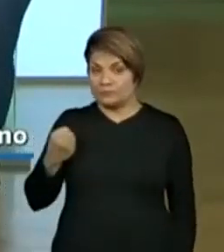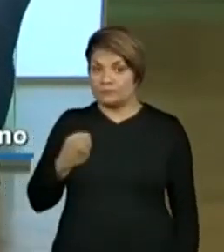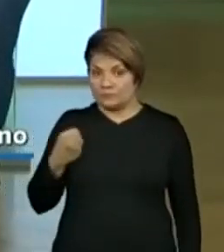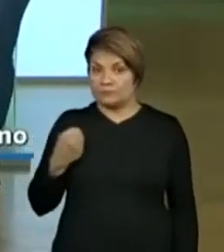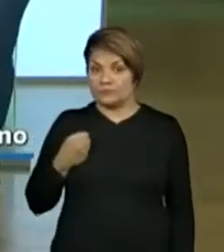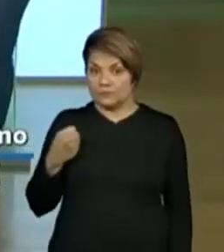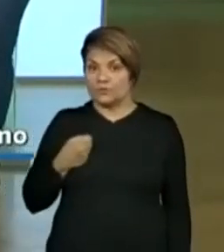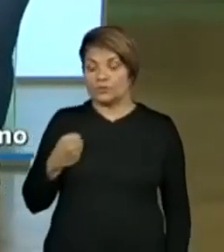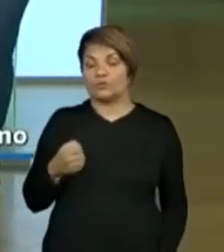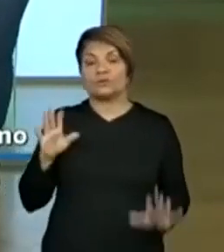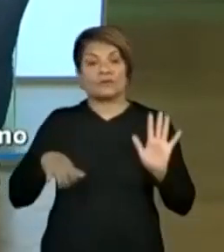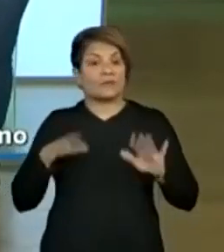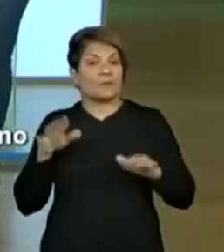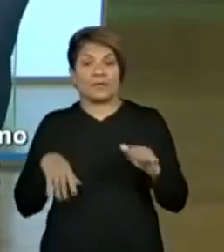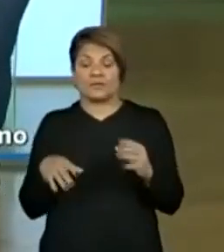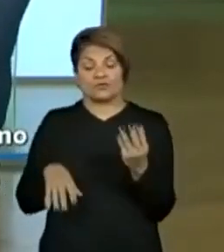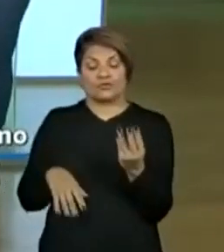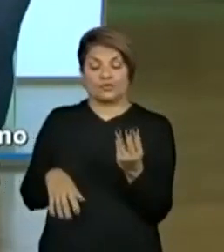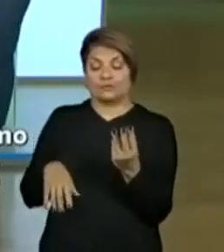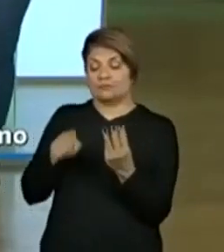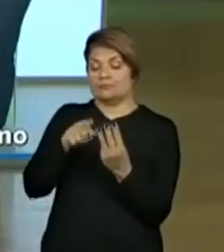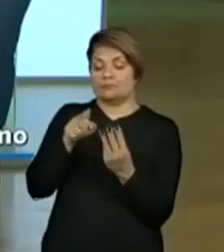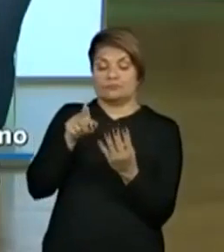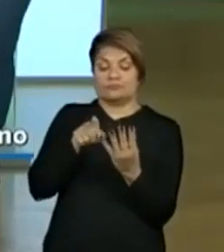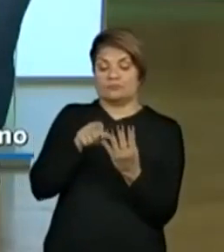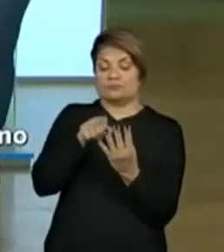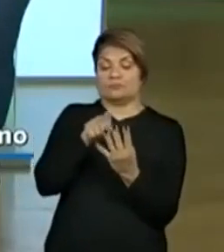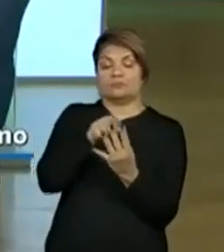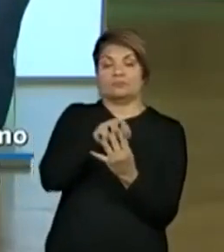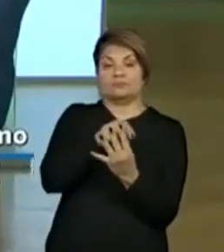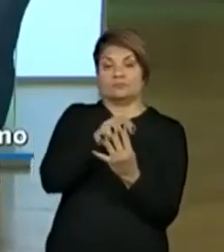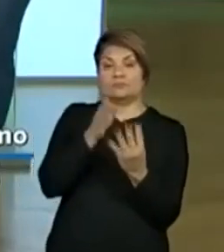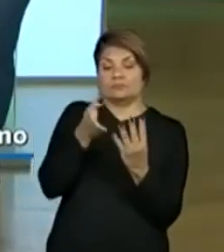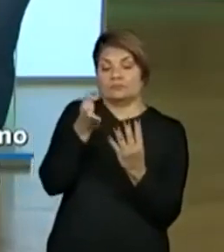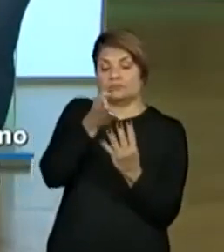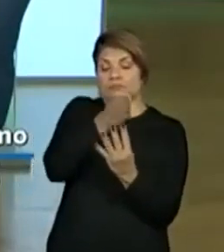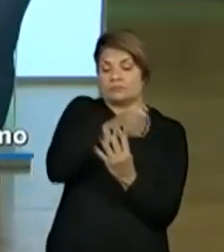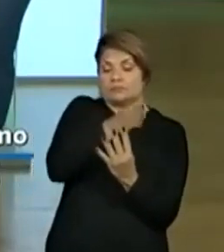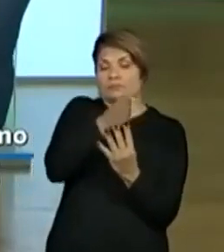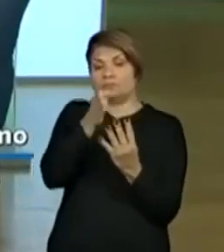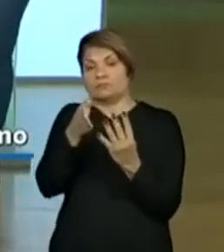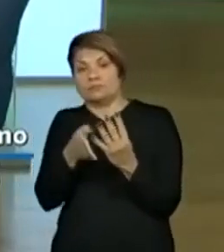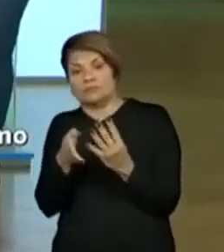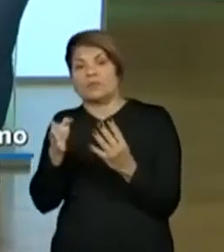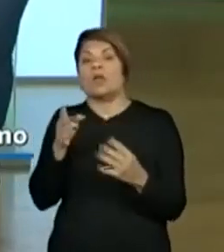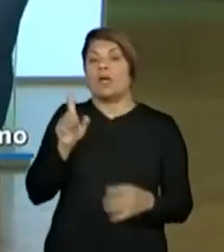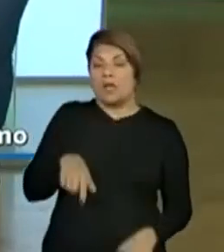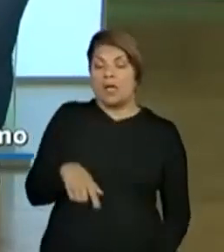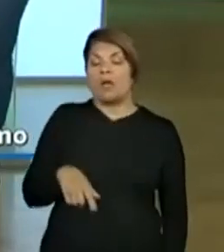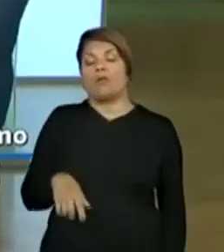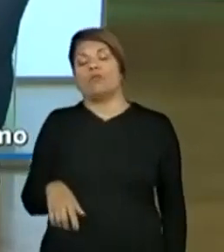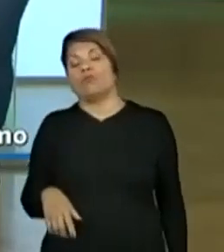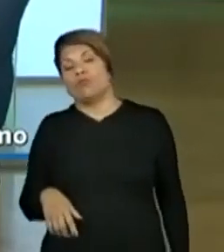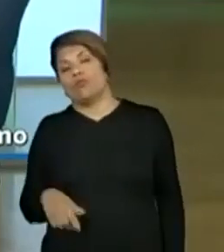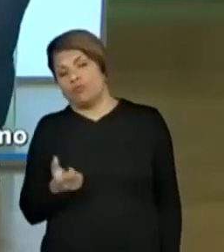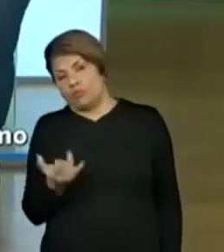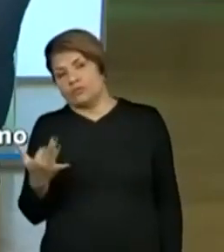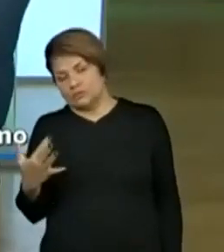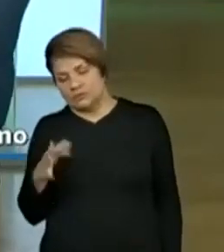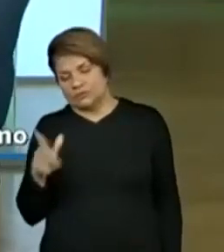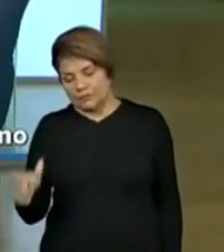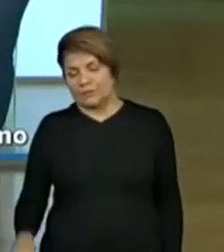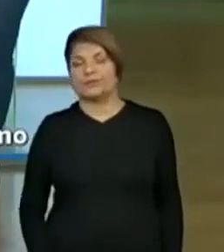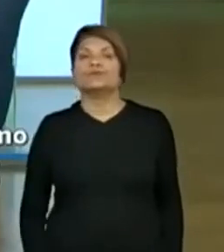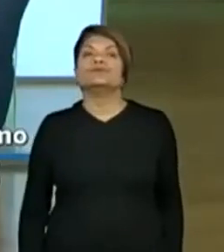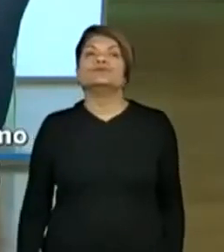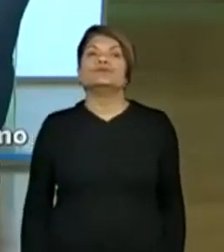o tanto do lugar que ele ocupa no número. Isso, dependendo da posição que ele está no número, ele vai ter um valor diferente. Muito bem. Então,